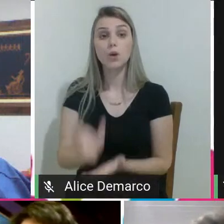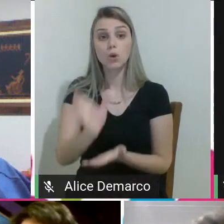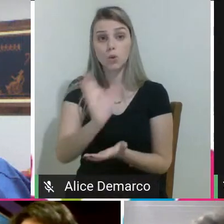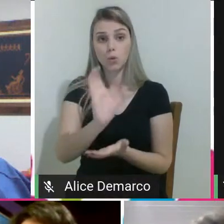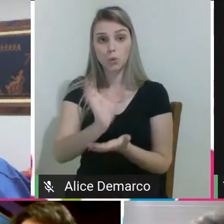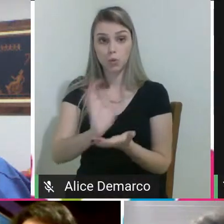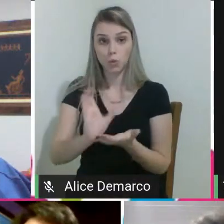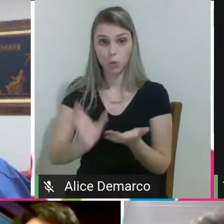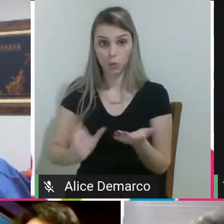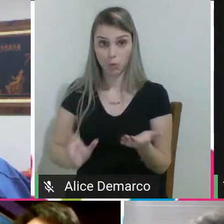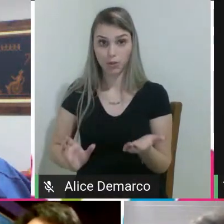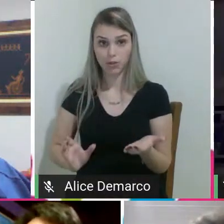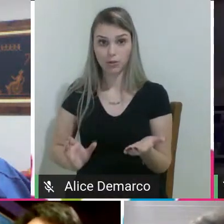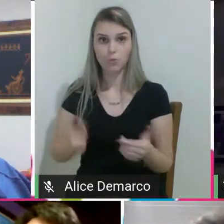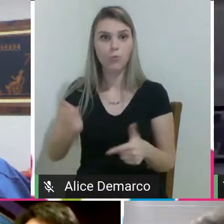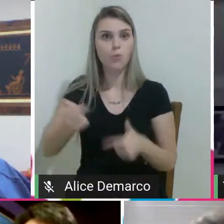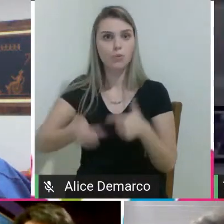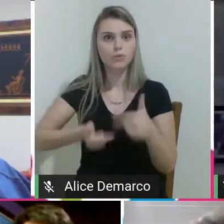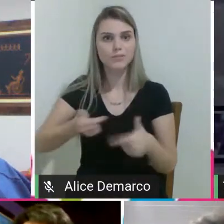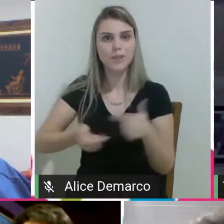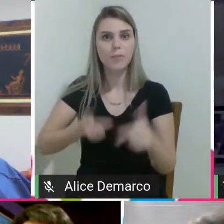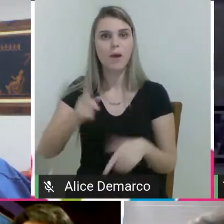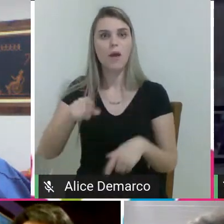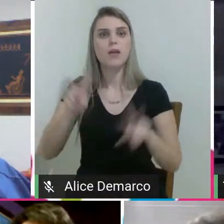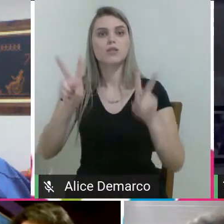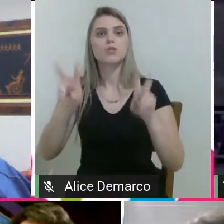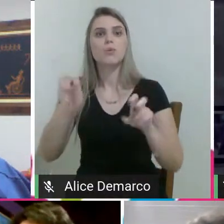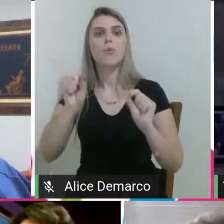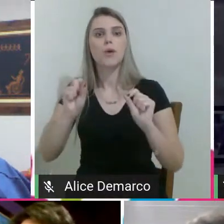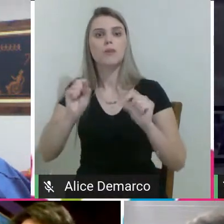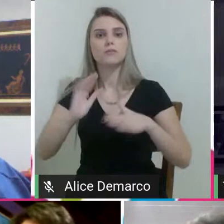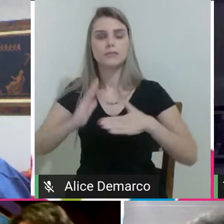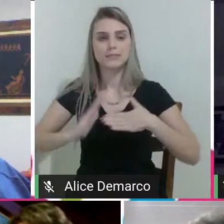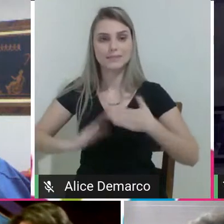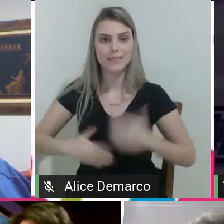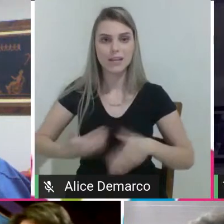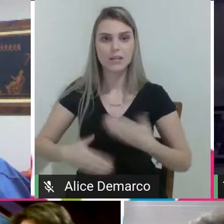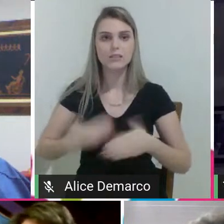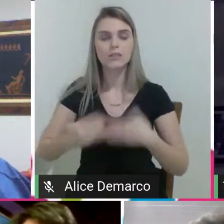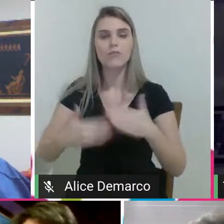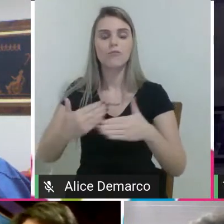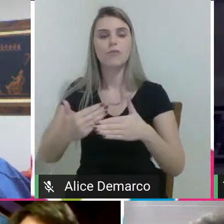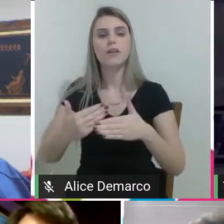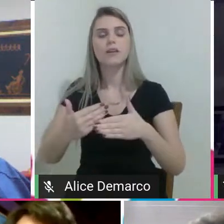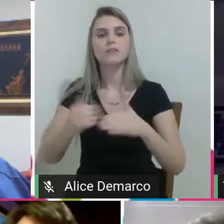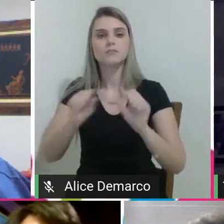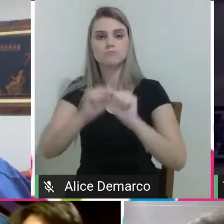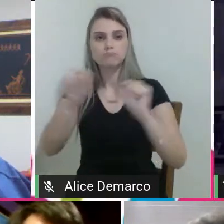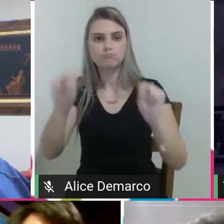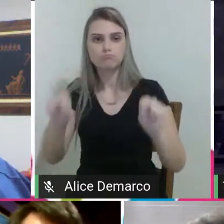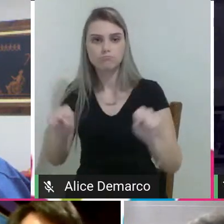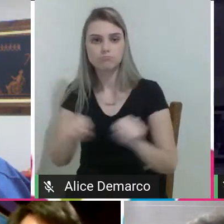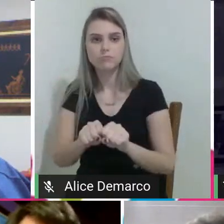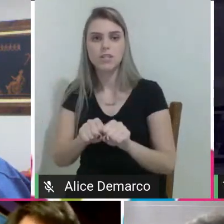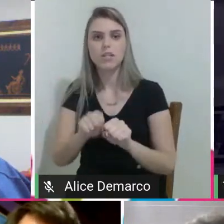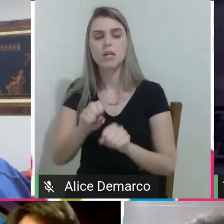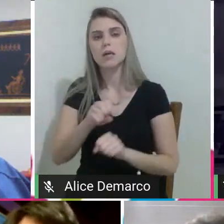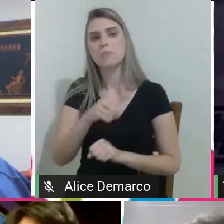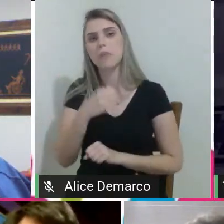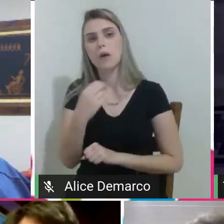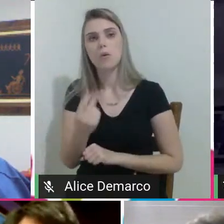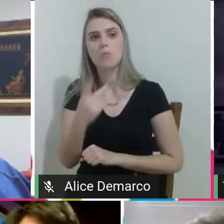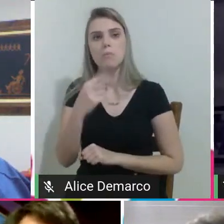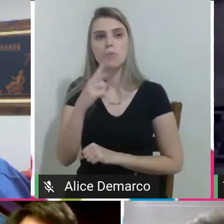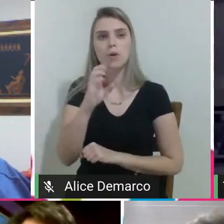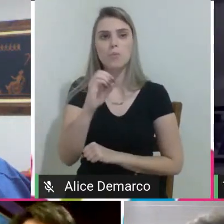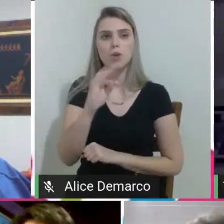né, o trabalho é sobre desenvolver softwares ou um protótipo, um hardware, de